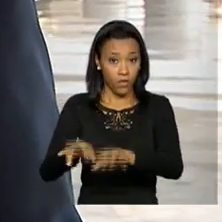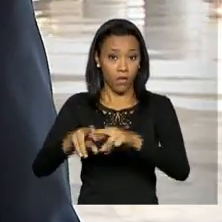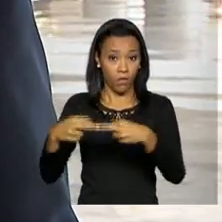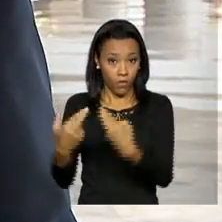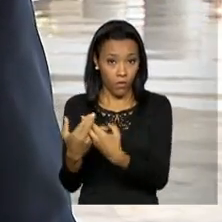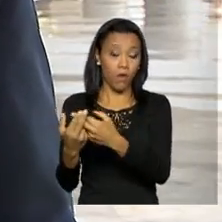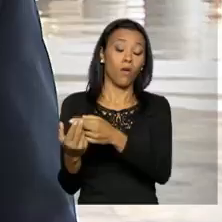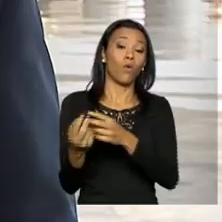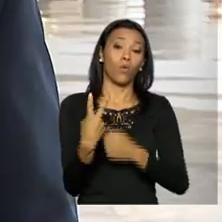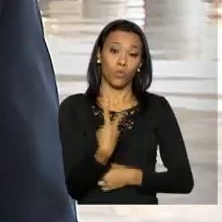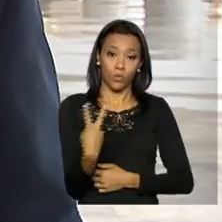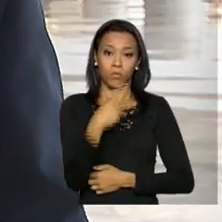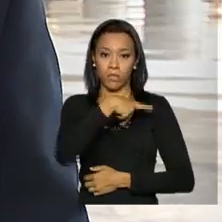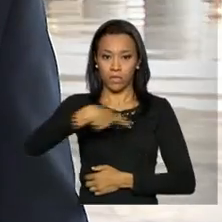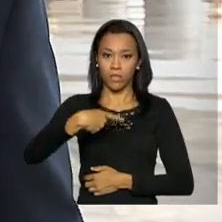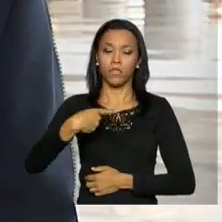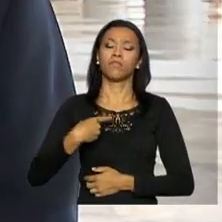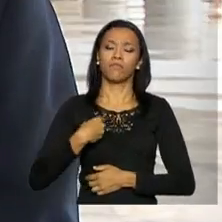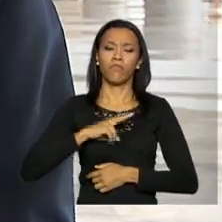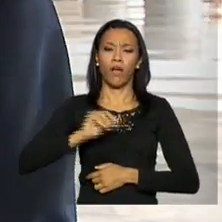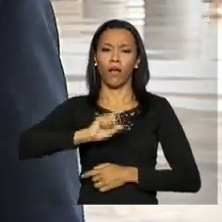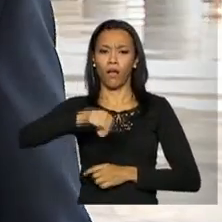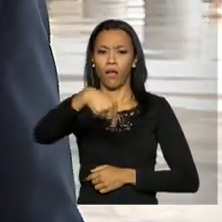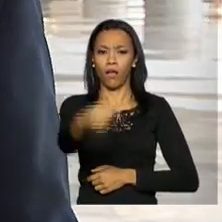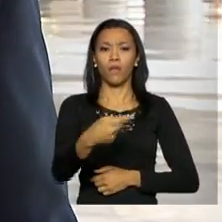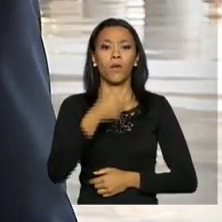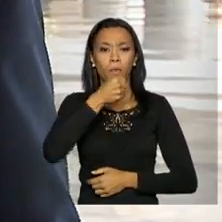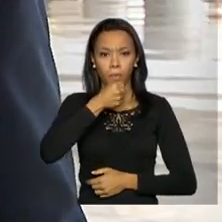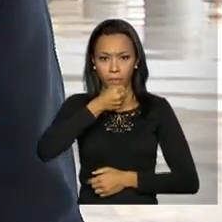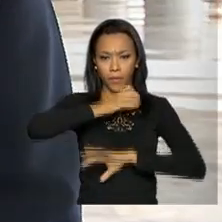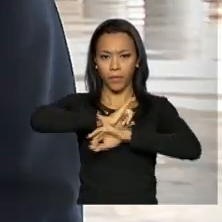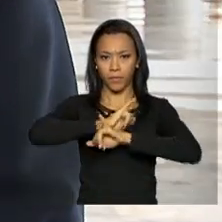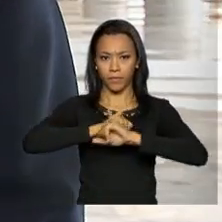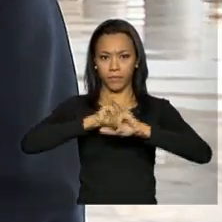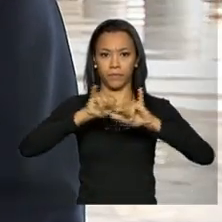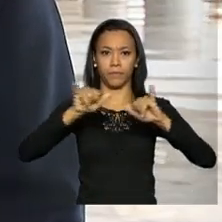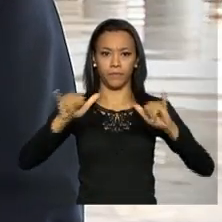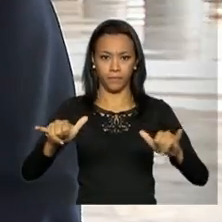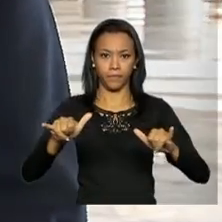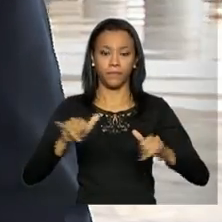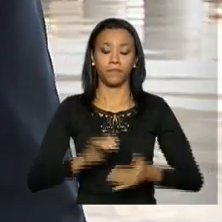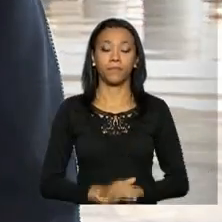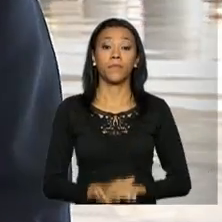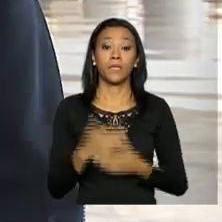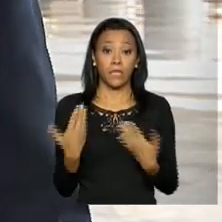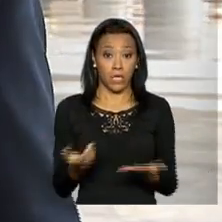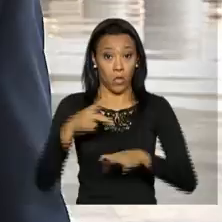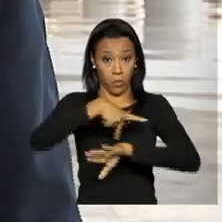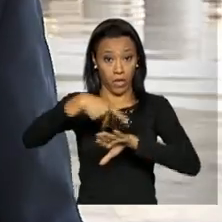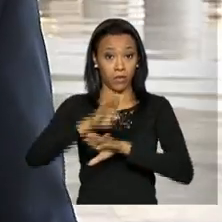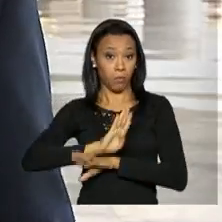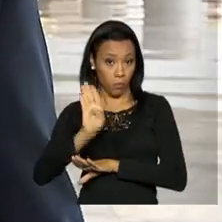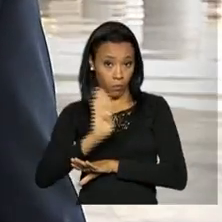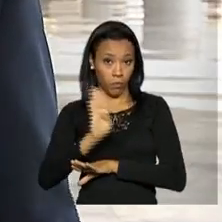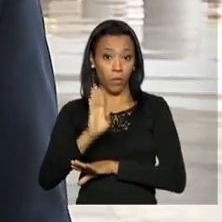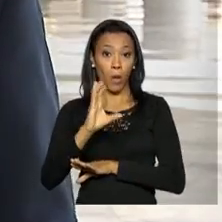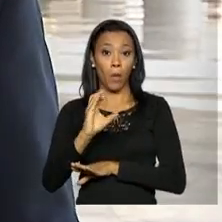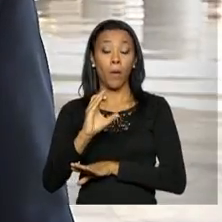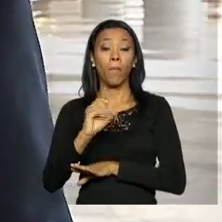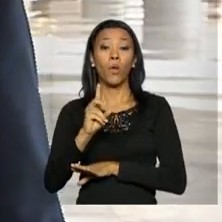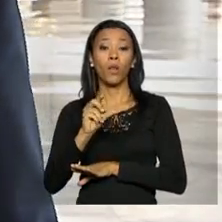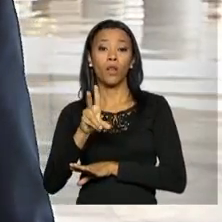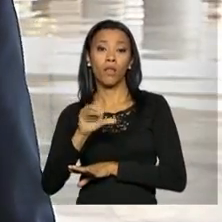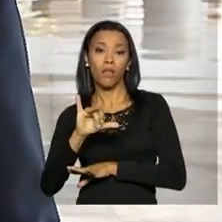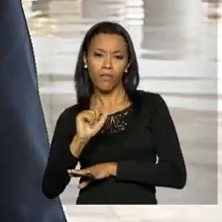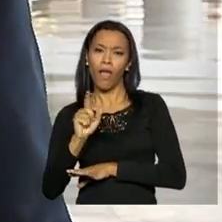Rousseff e o presidente Evo Morales devem conceder aí uma declaração à imprensa. A Bolívia, lembrando aí, é um país